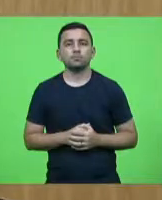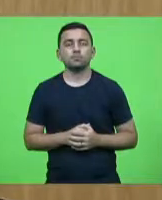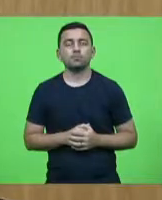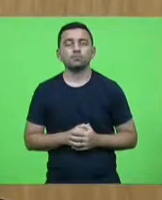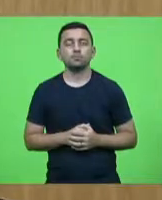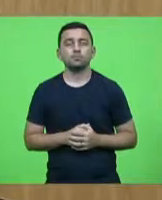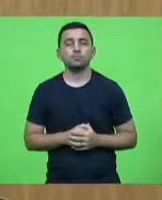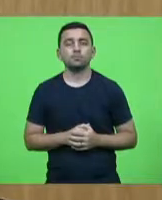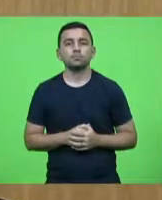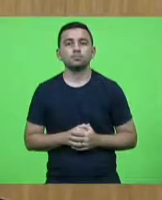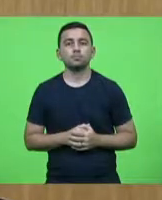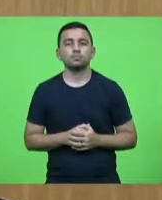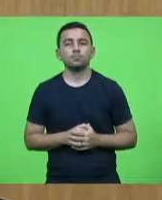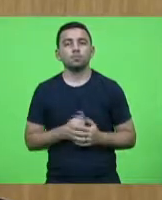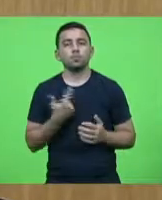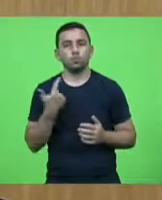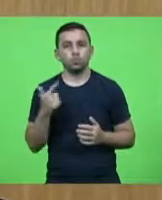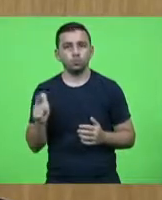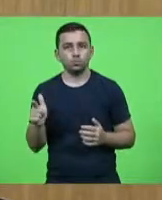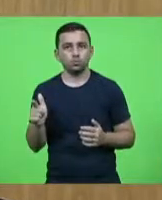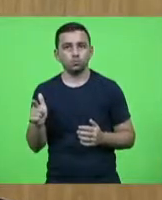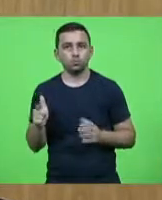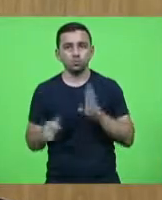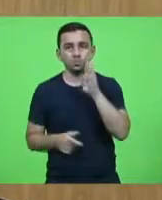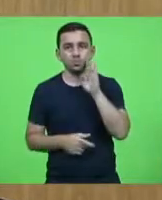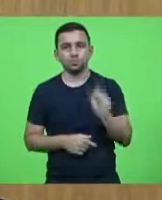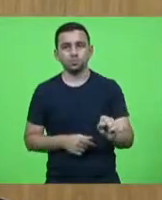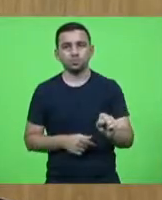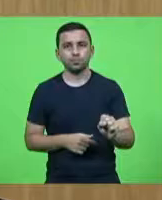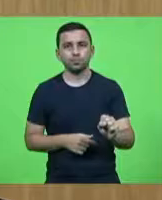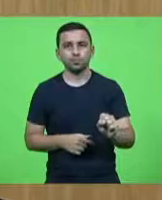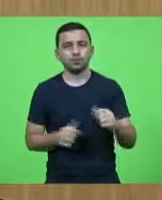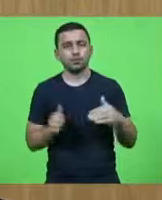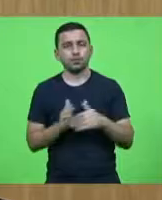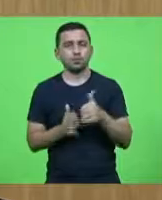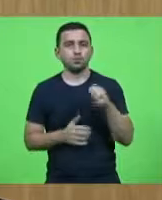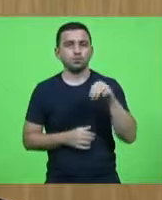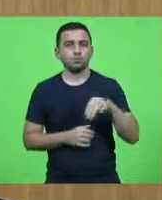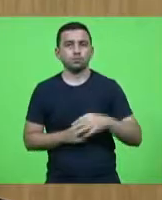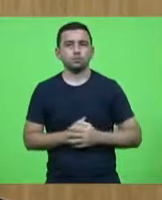dando sequência deputado Bruno Souza por 10 minutos